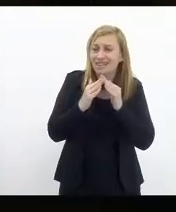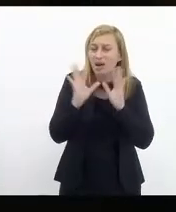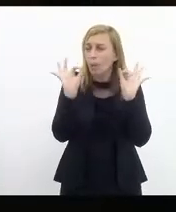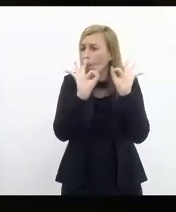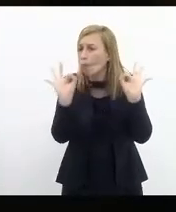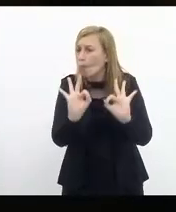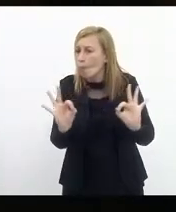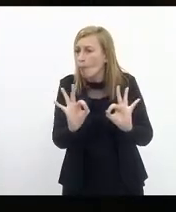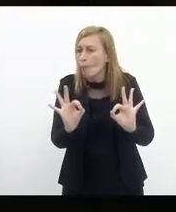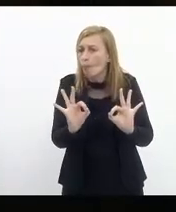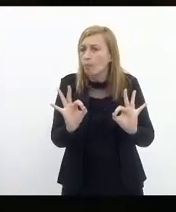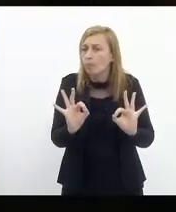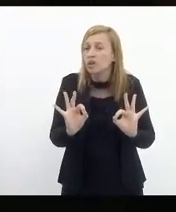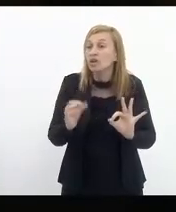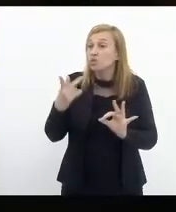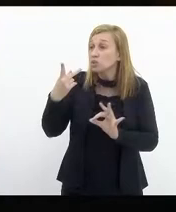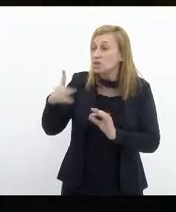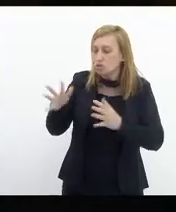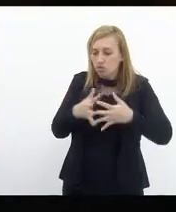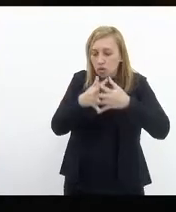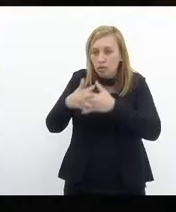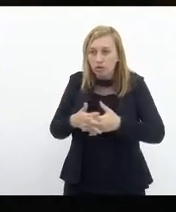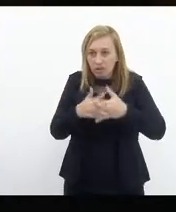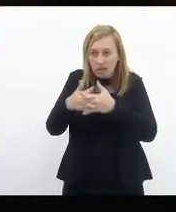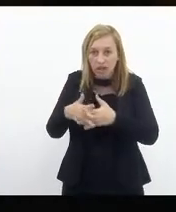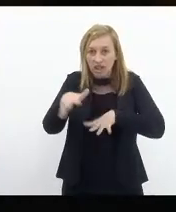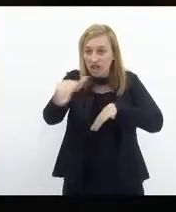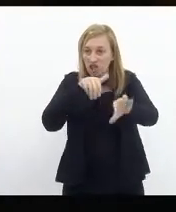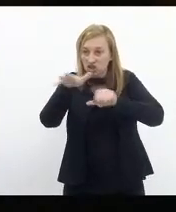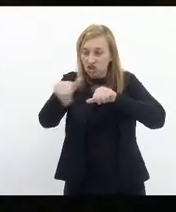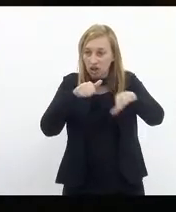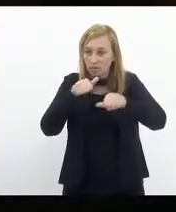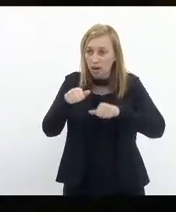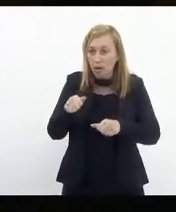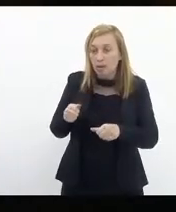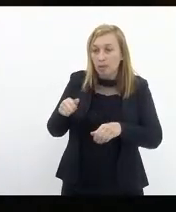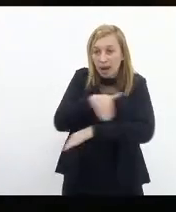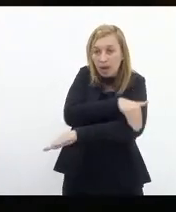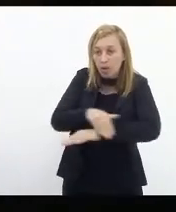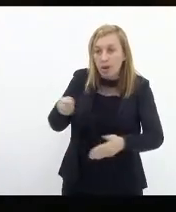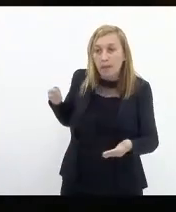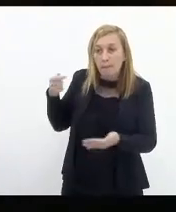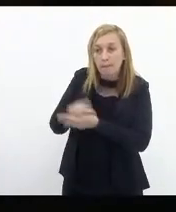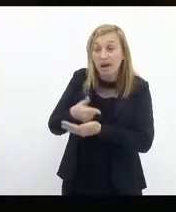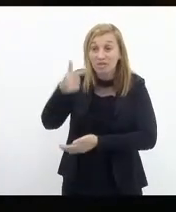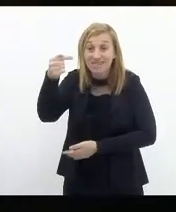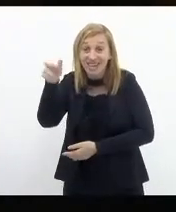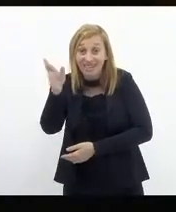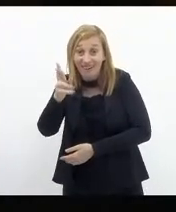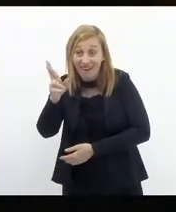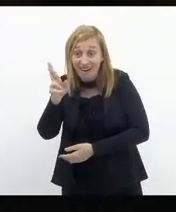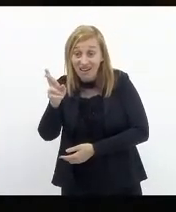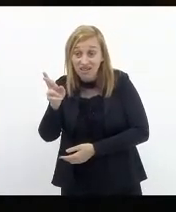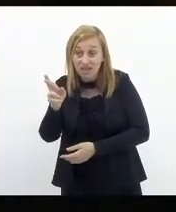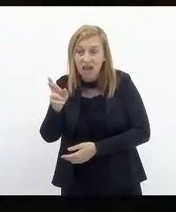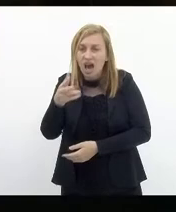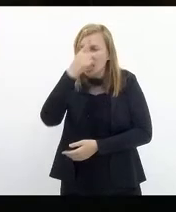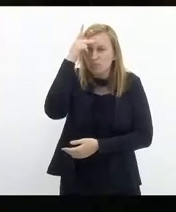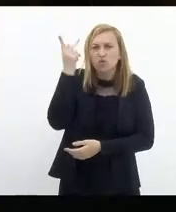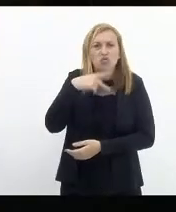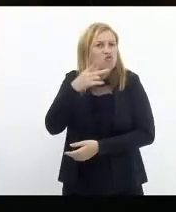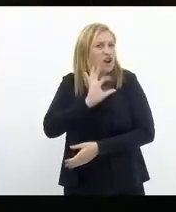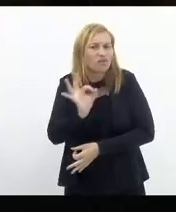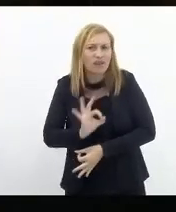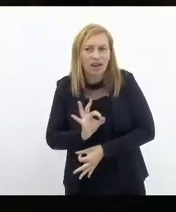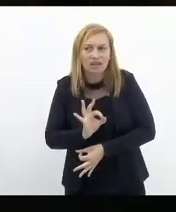digna, enquanto sem os caminhoneiros que eles chamam para a rua pagam a gasolina a sete reais e as pessoas não questionam isso.